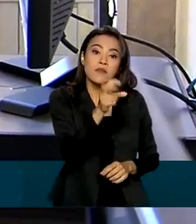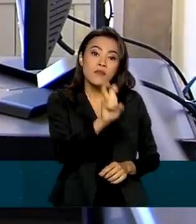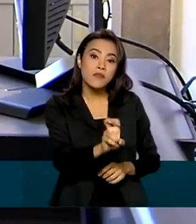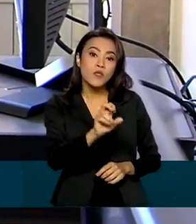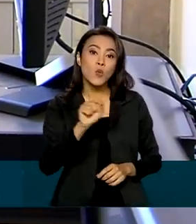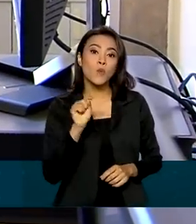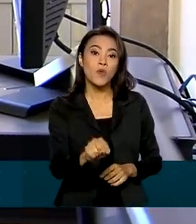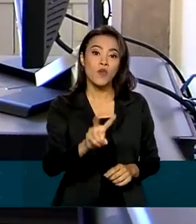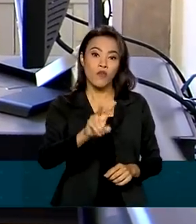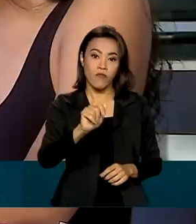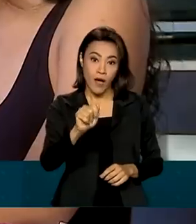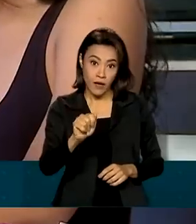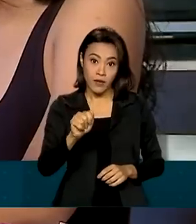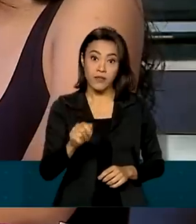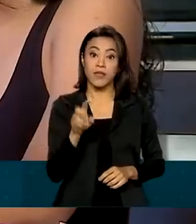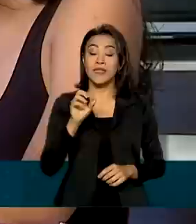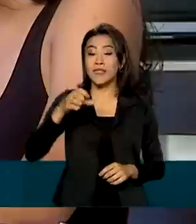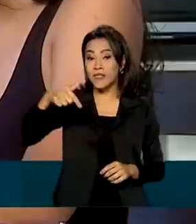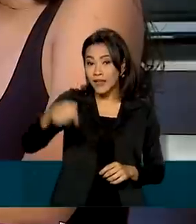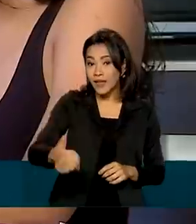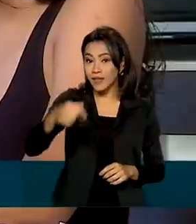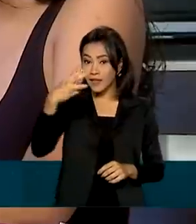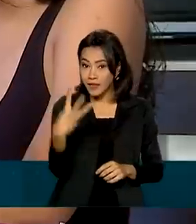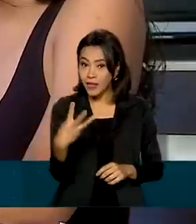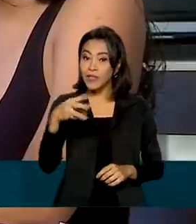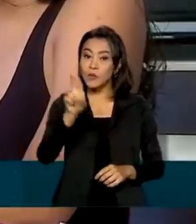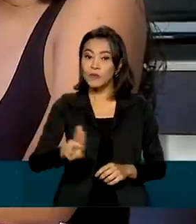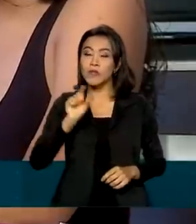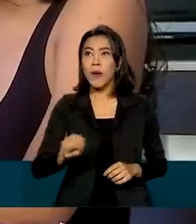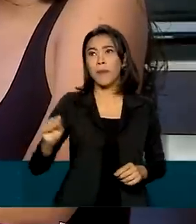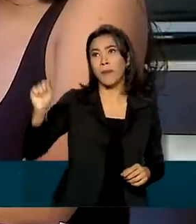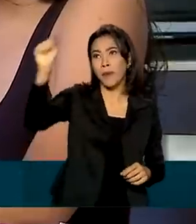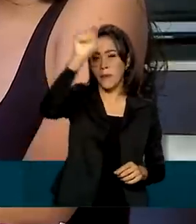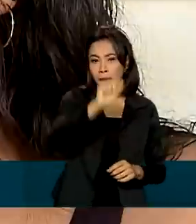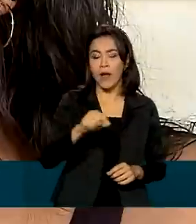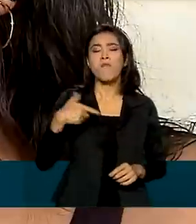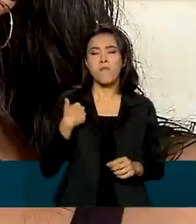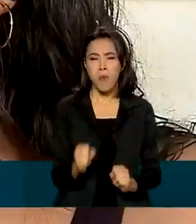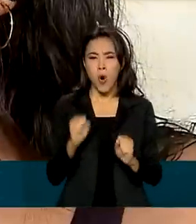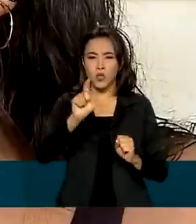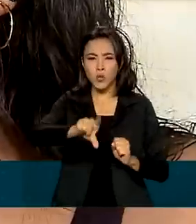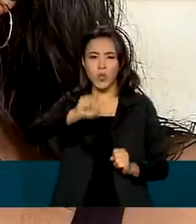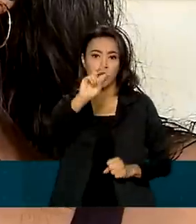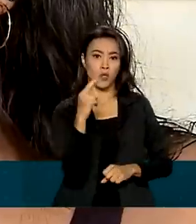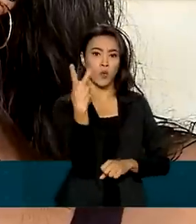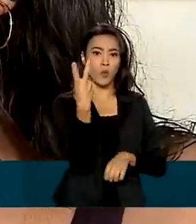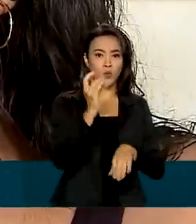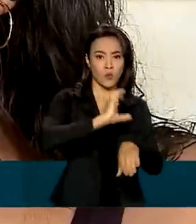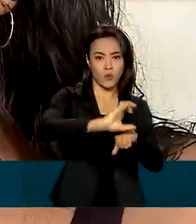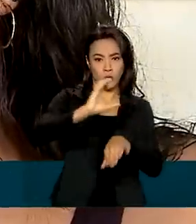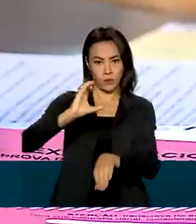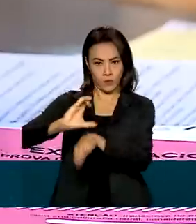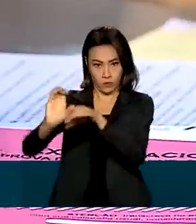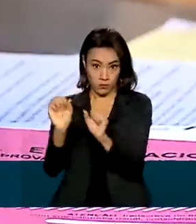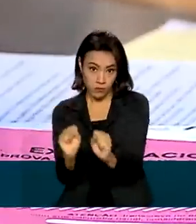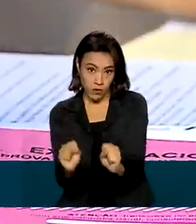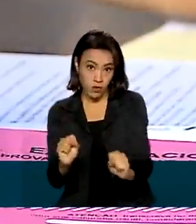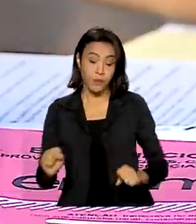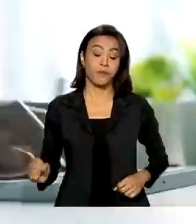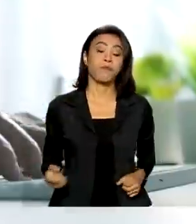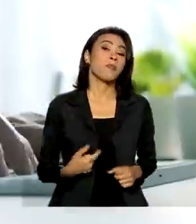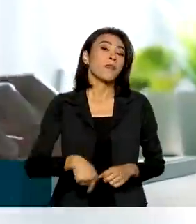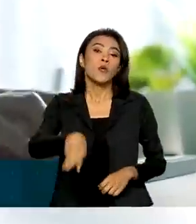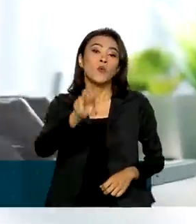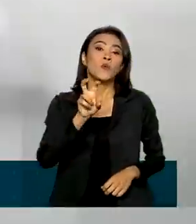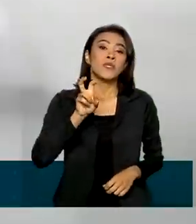73 instituições de ensino superior. O candidato pode escolher até duas opções de curso. Os cinco cursos